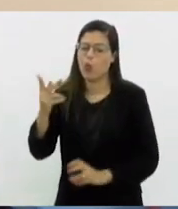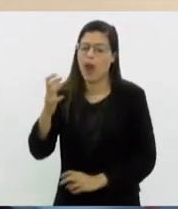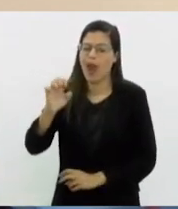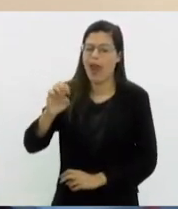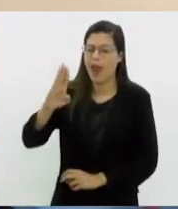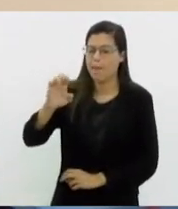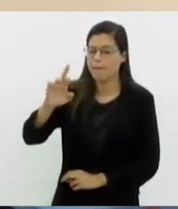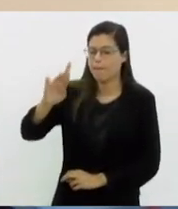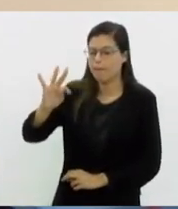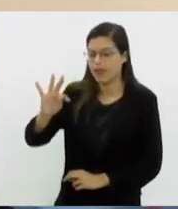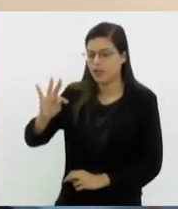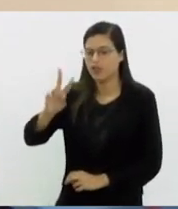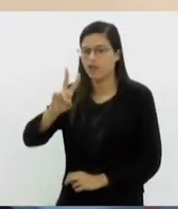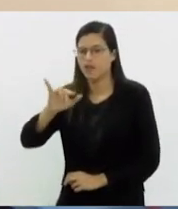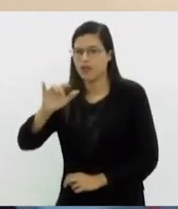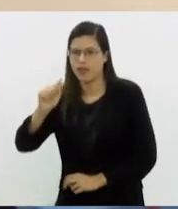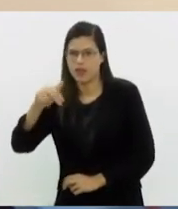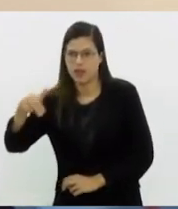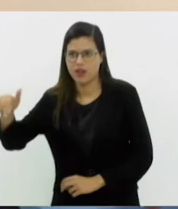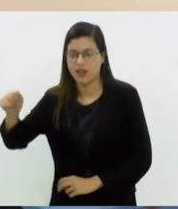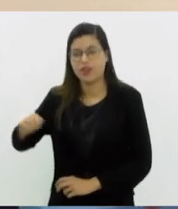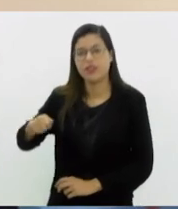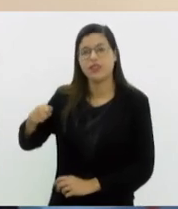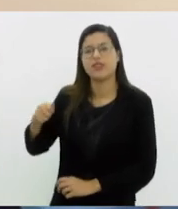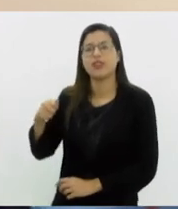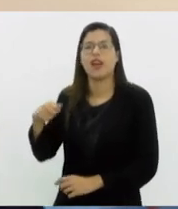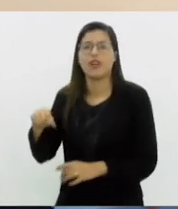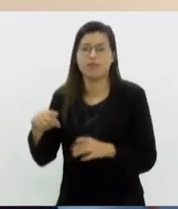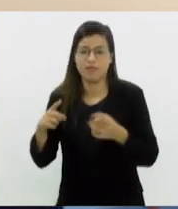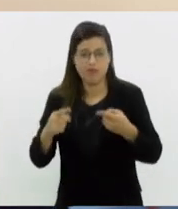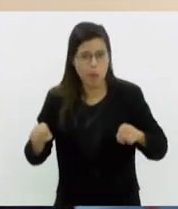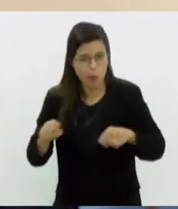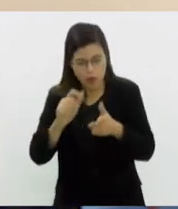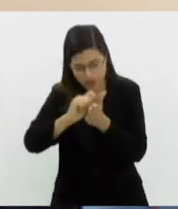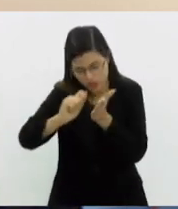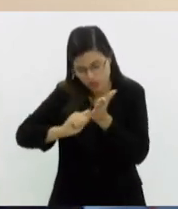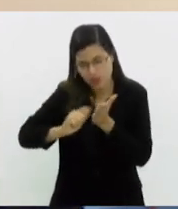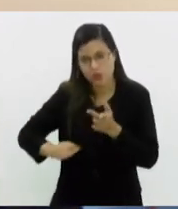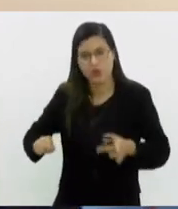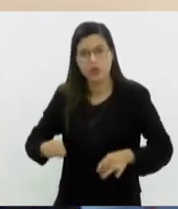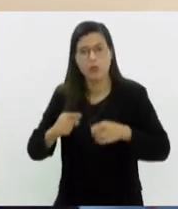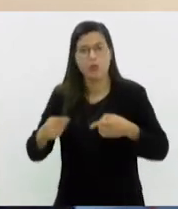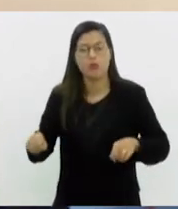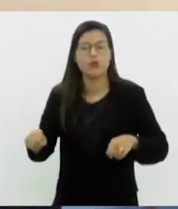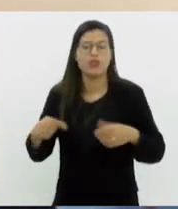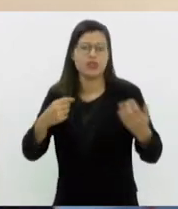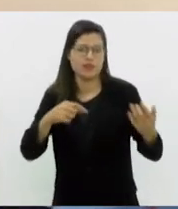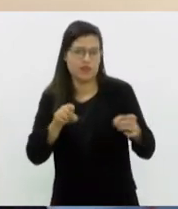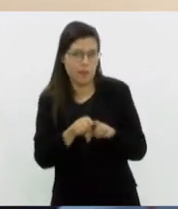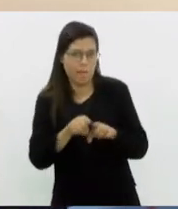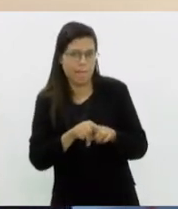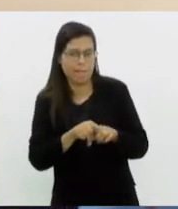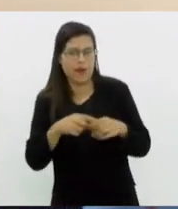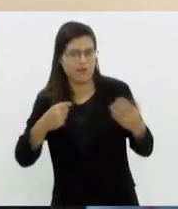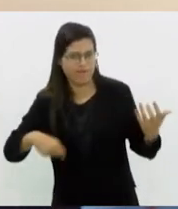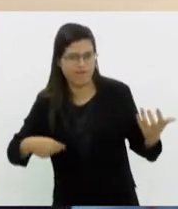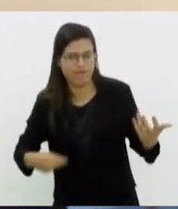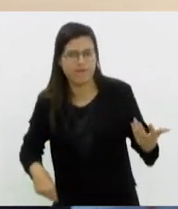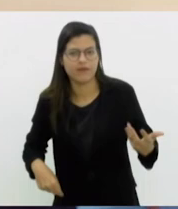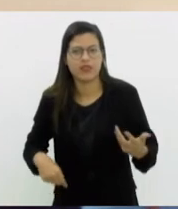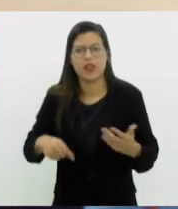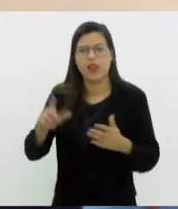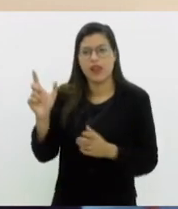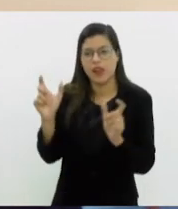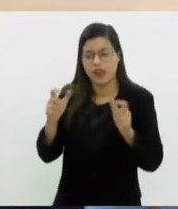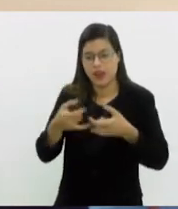pelo cancioneiro romântico do cantor, guitarrista e compositor dos Paralamas do Sucesso. Ingressos entre 20 e 40